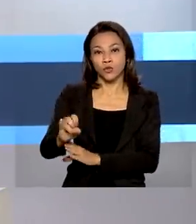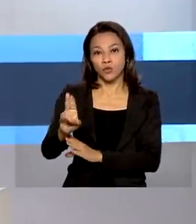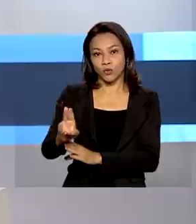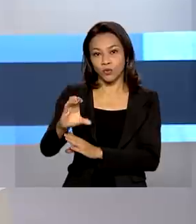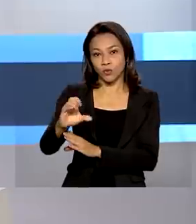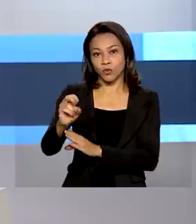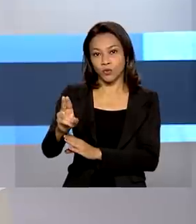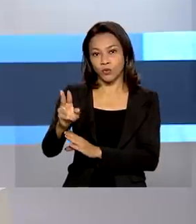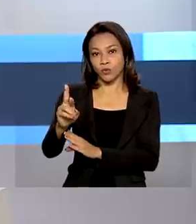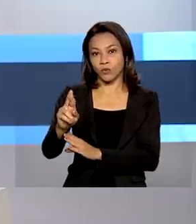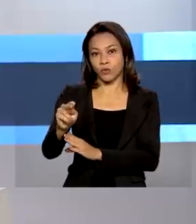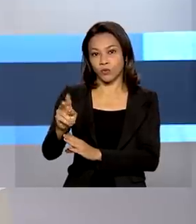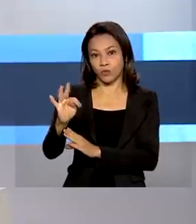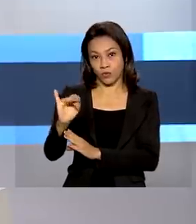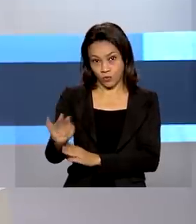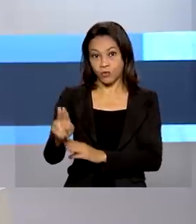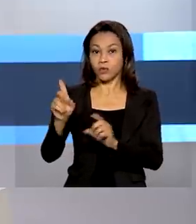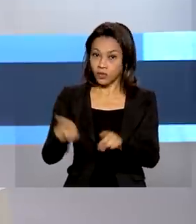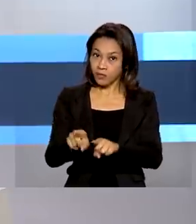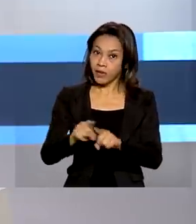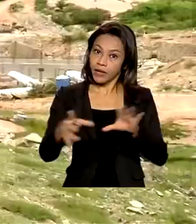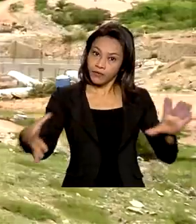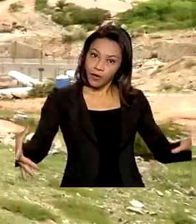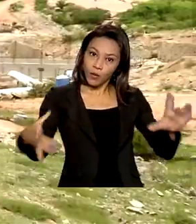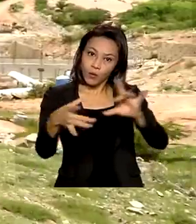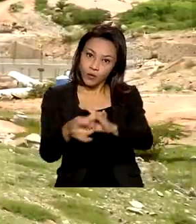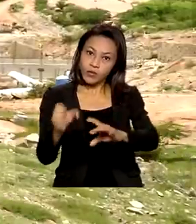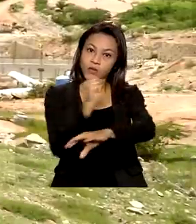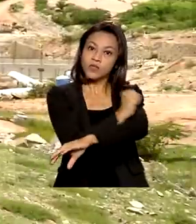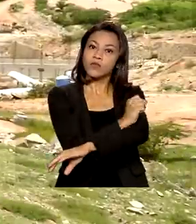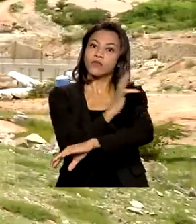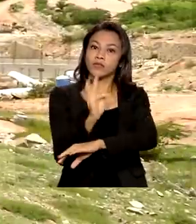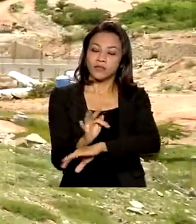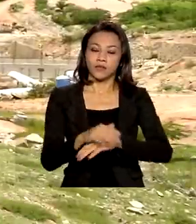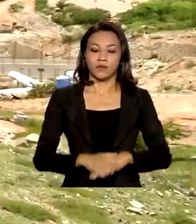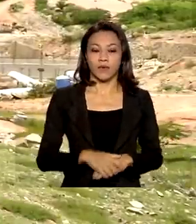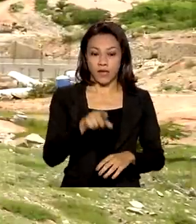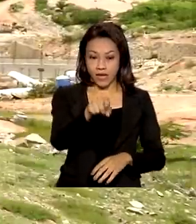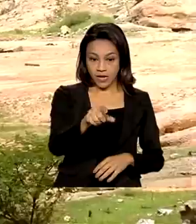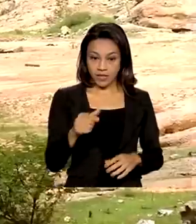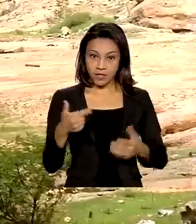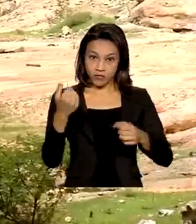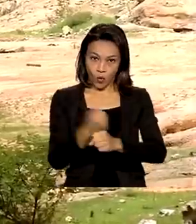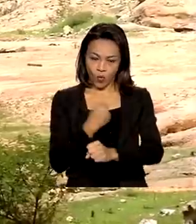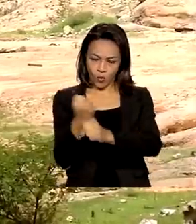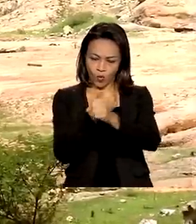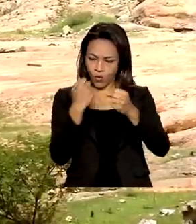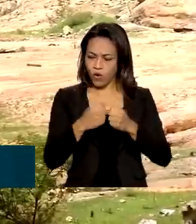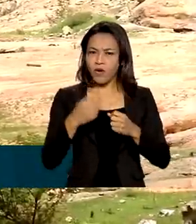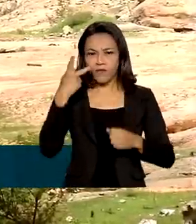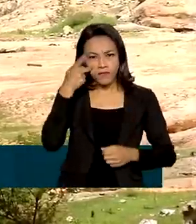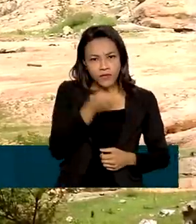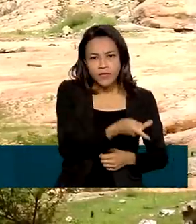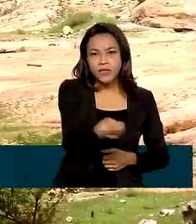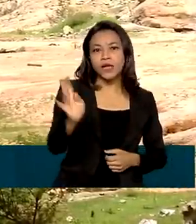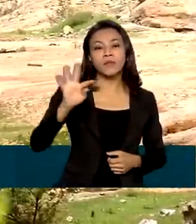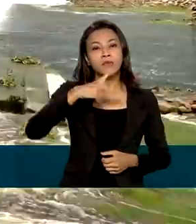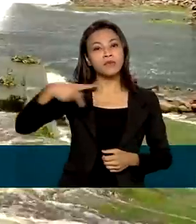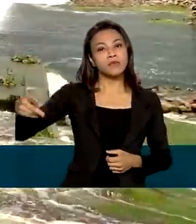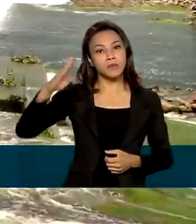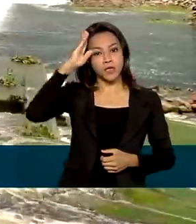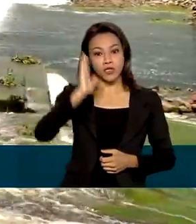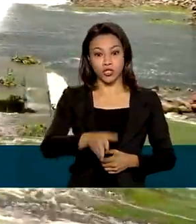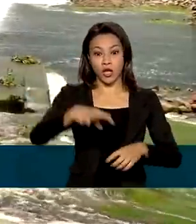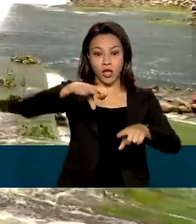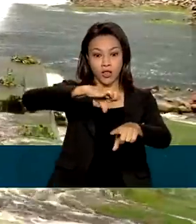de integração do Rio São Francisco no estado. A obra visitada pelo presidente Bolsonaro tem mais de 90%